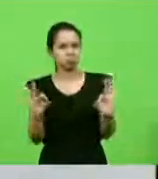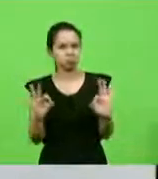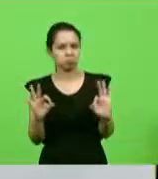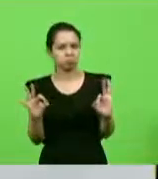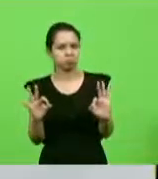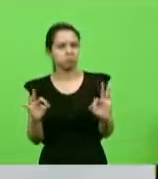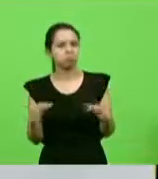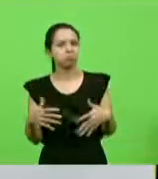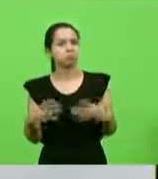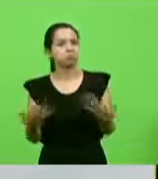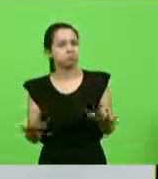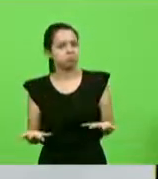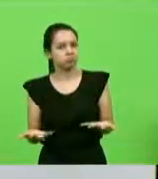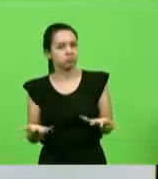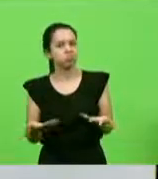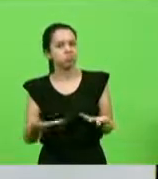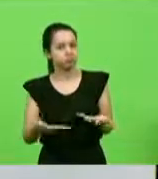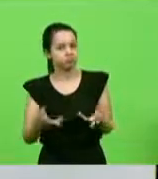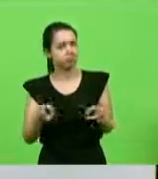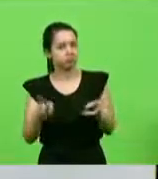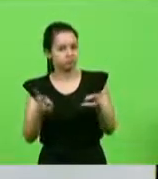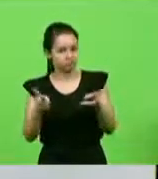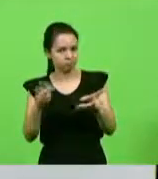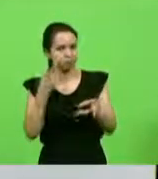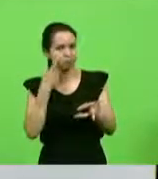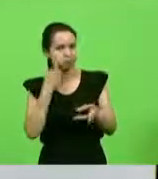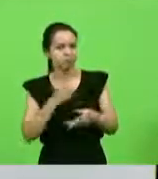Vamos lá? Vamos continuar? Vamos lá continuar.